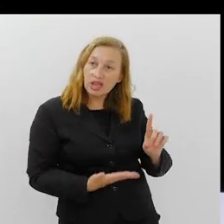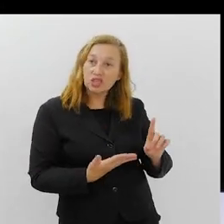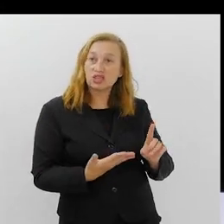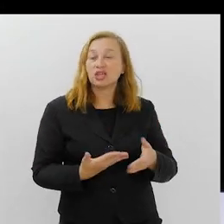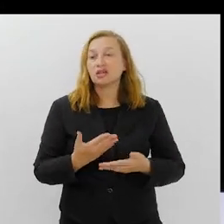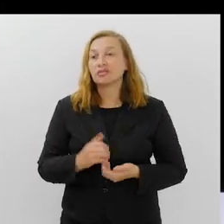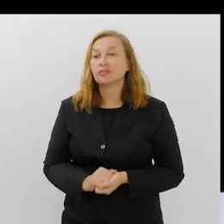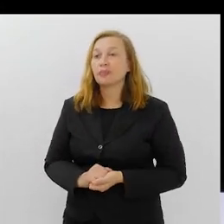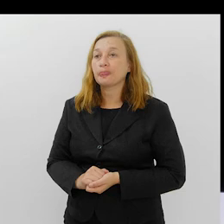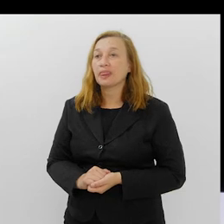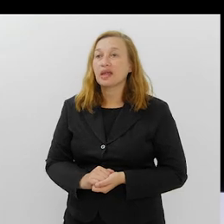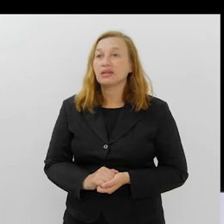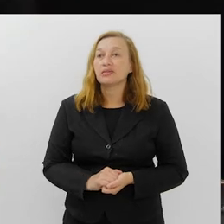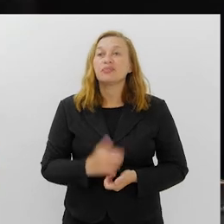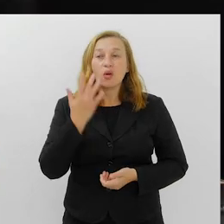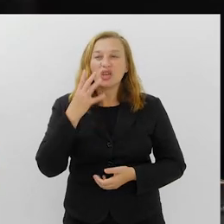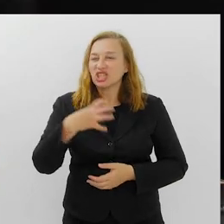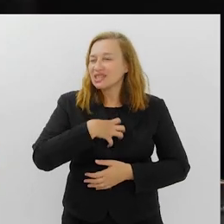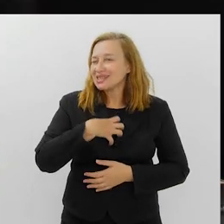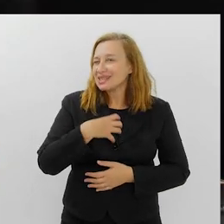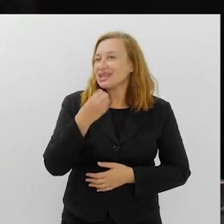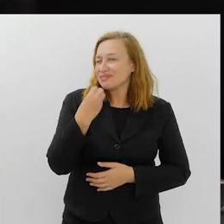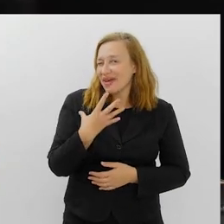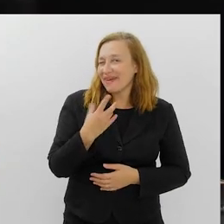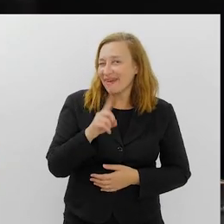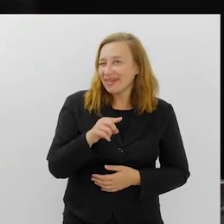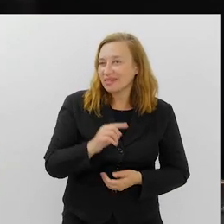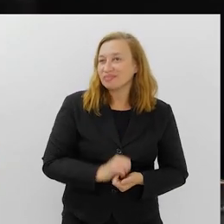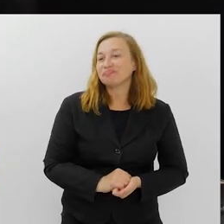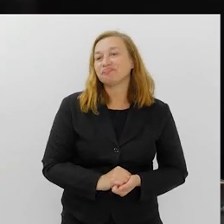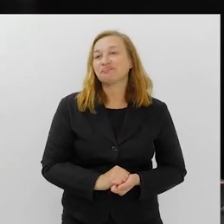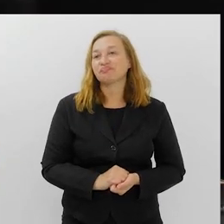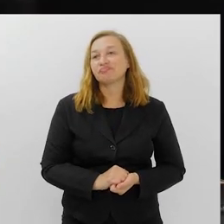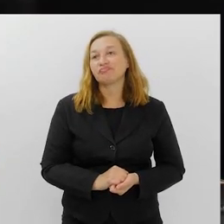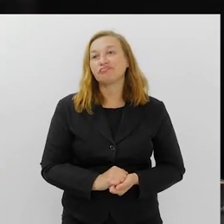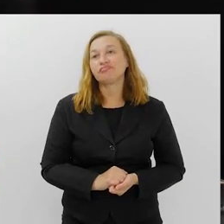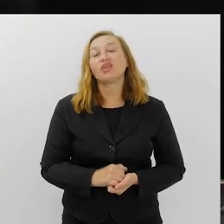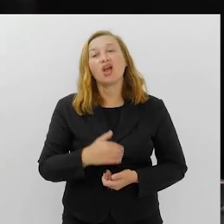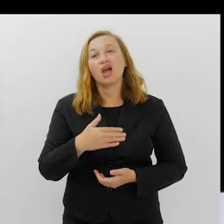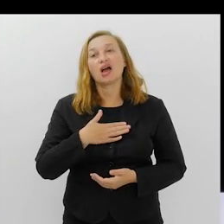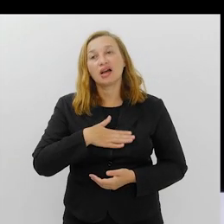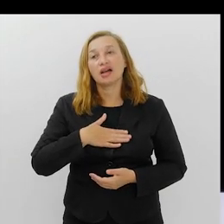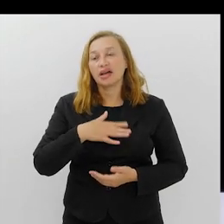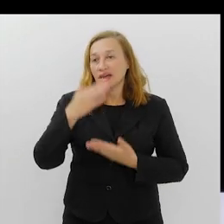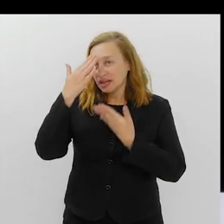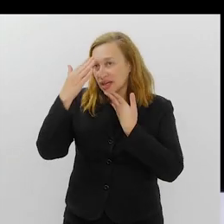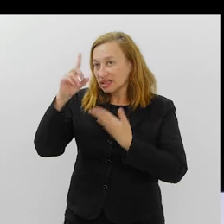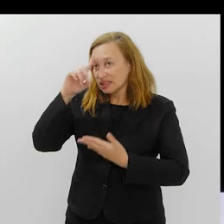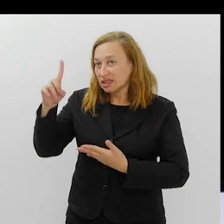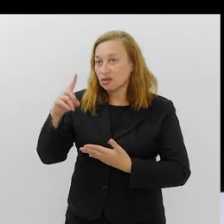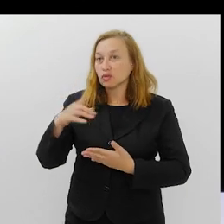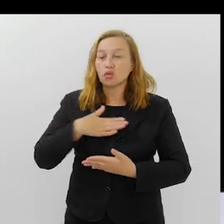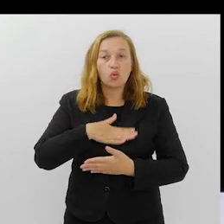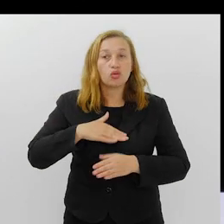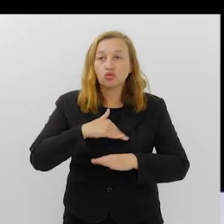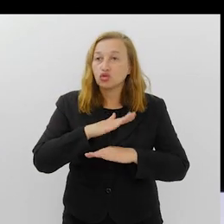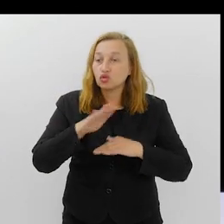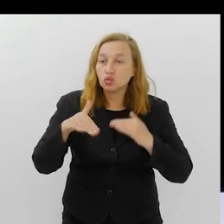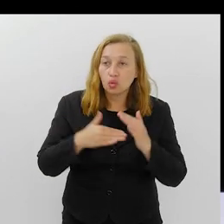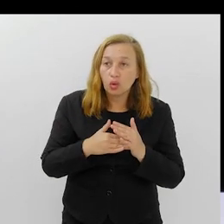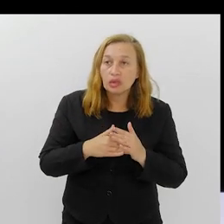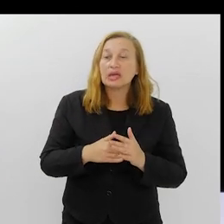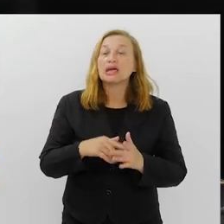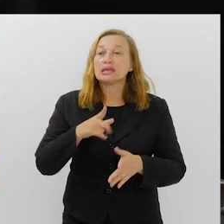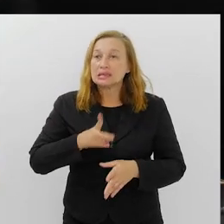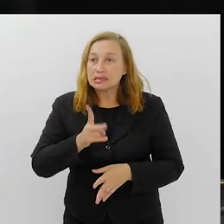que vai um pouco desse jeito. Acho que a gente se sente mais confortável hoje. Eu, graças a Deus, me relaciono bem com todos, porque